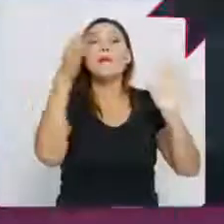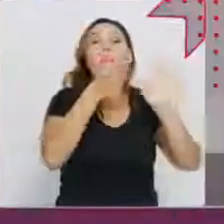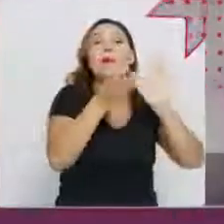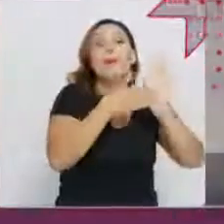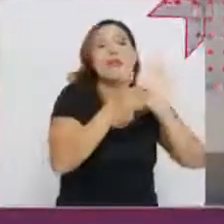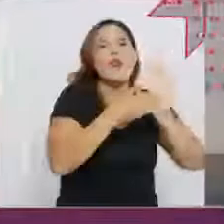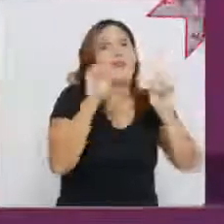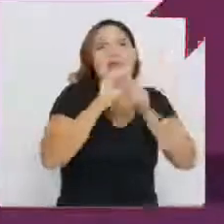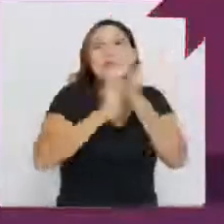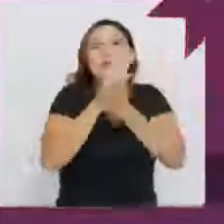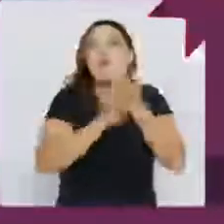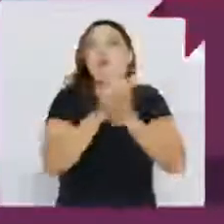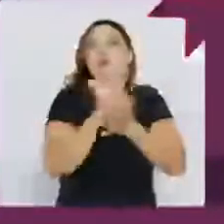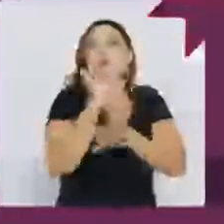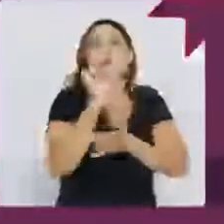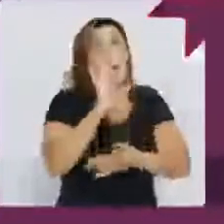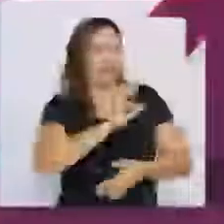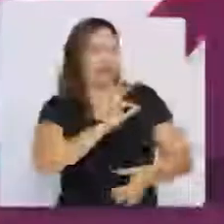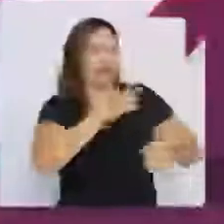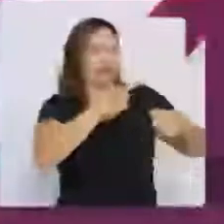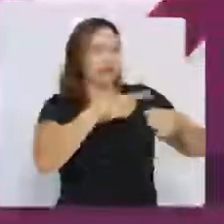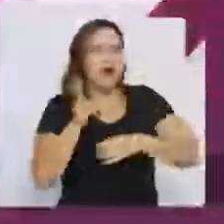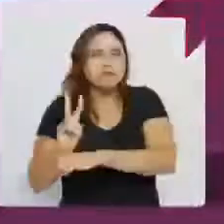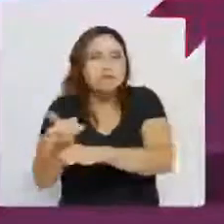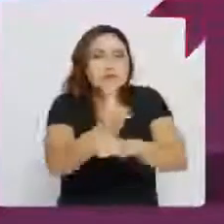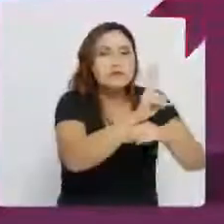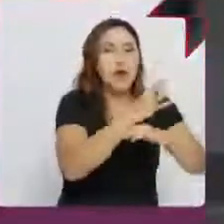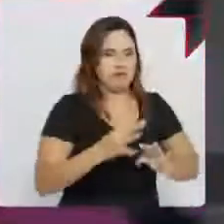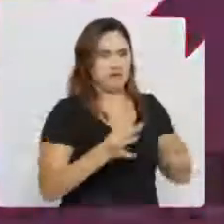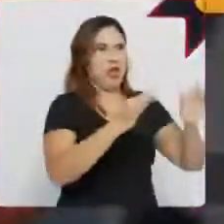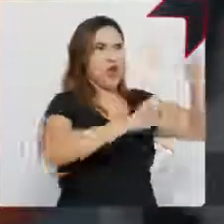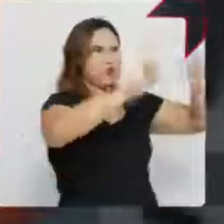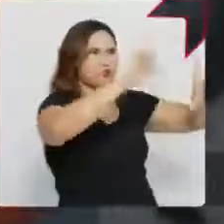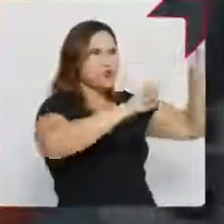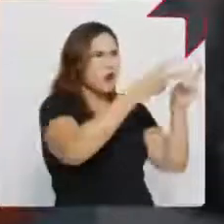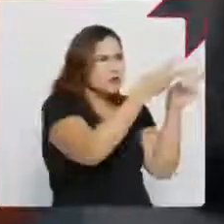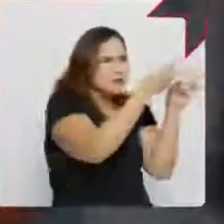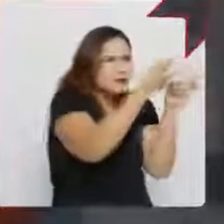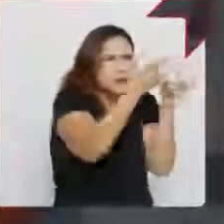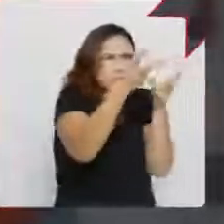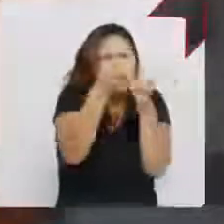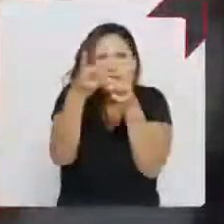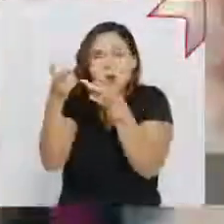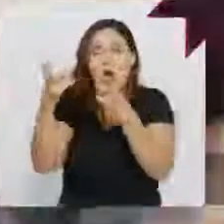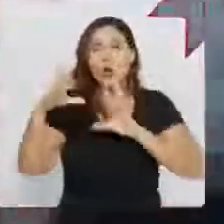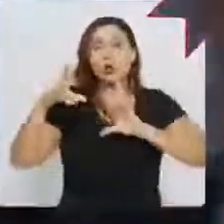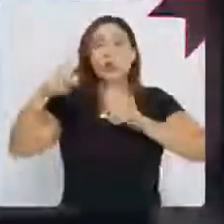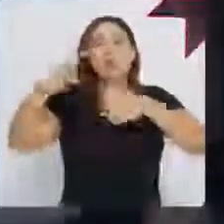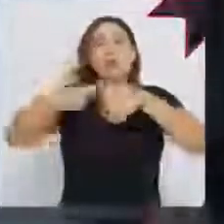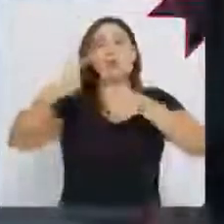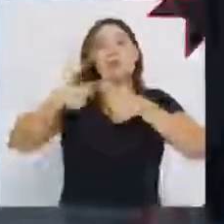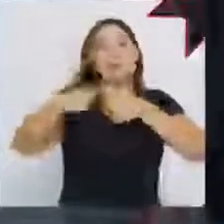Municipal do papel. Com agentes nas ruas e uma moderna central de vida monitoramento, a Guarda vai acompanhar o que acontece em pontos estratégicos da